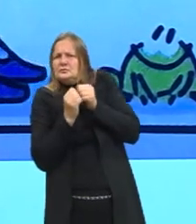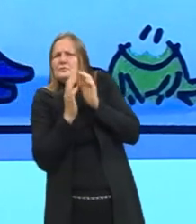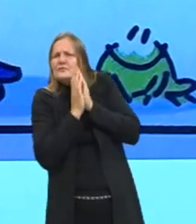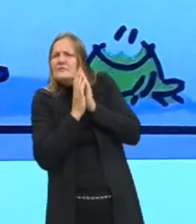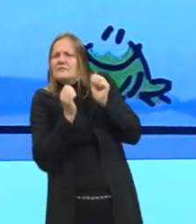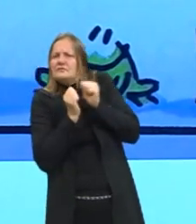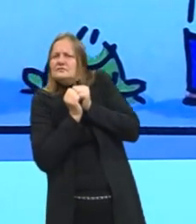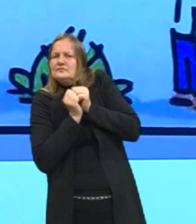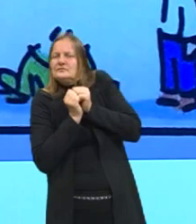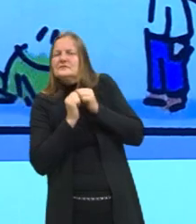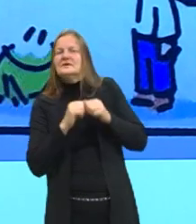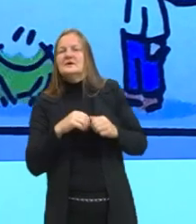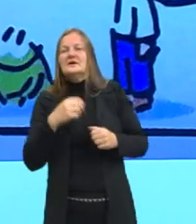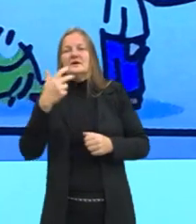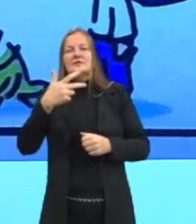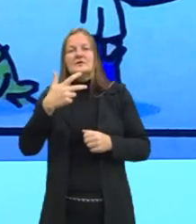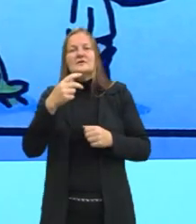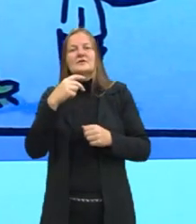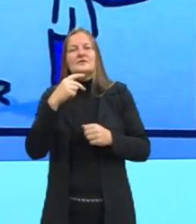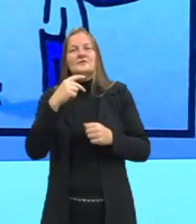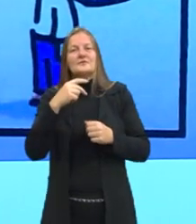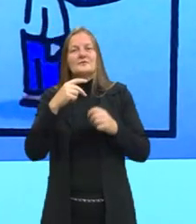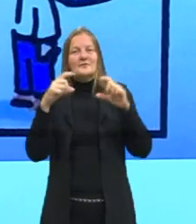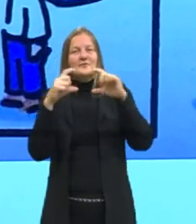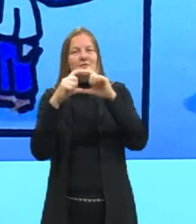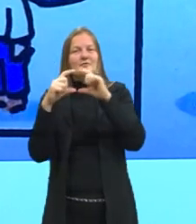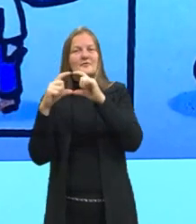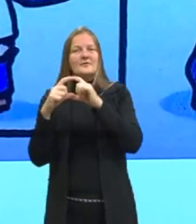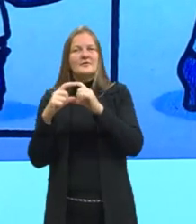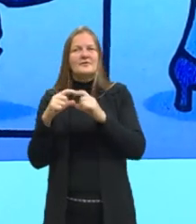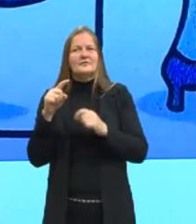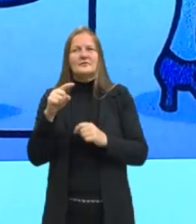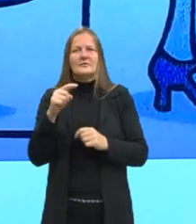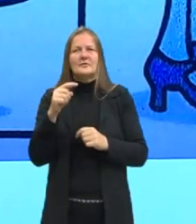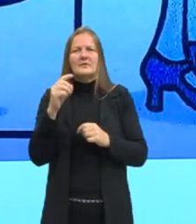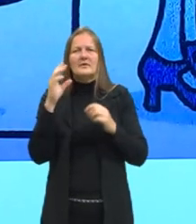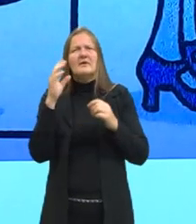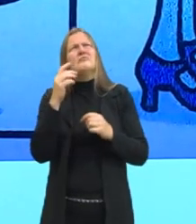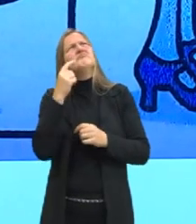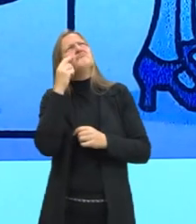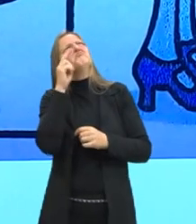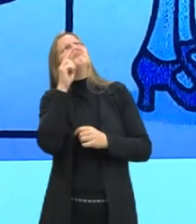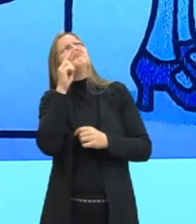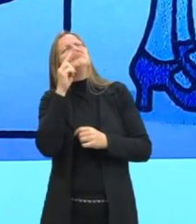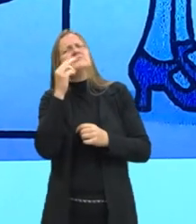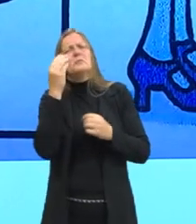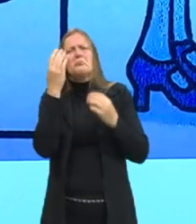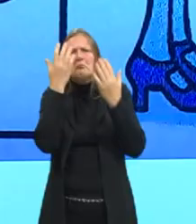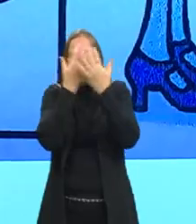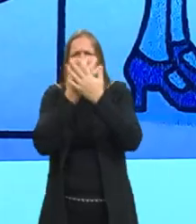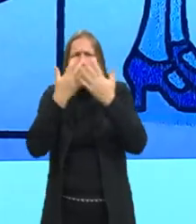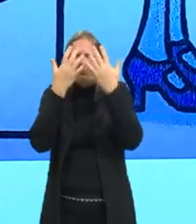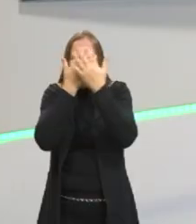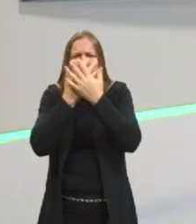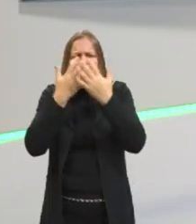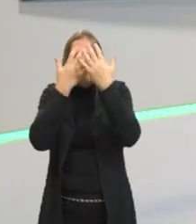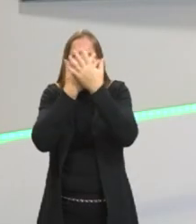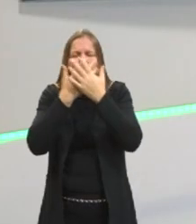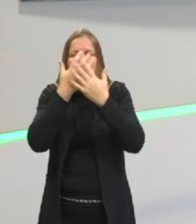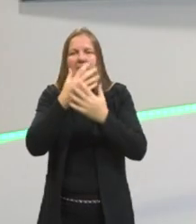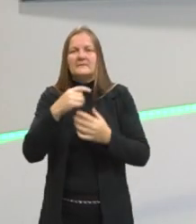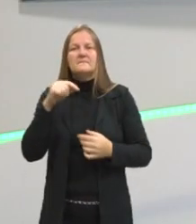terceiro, ele diz, você parece meio pálida. Então, se ele é o sol, se ele tem as